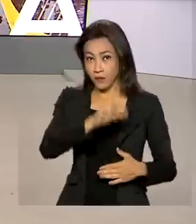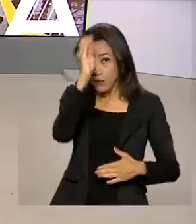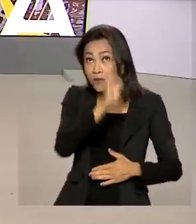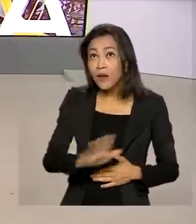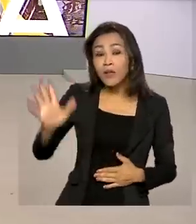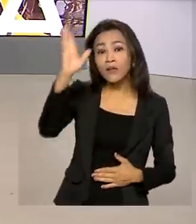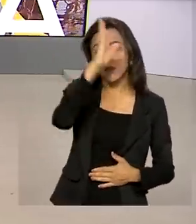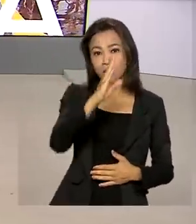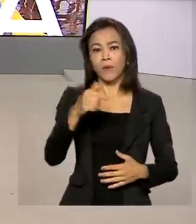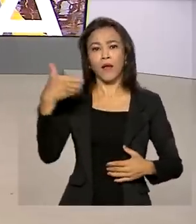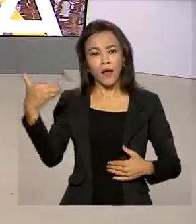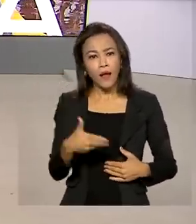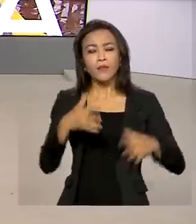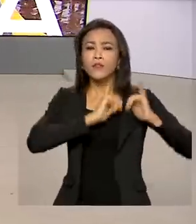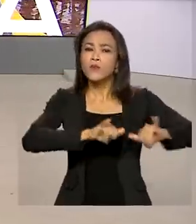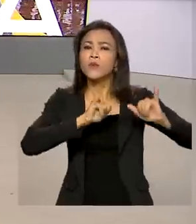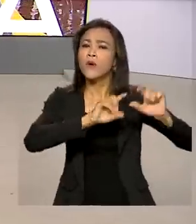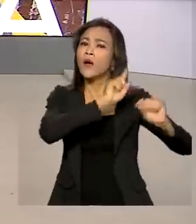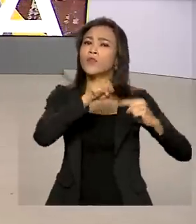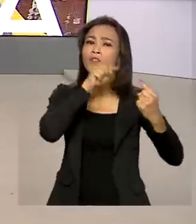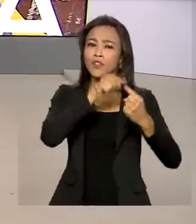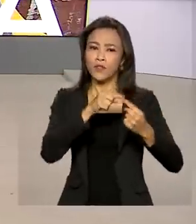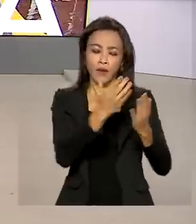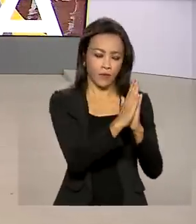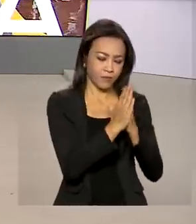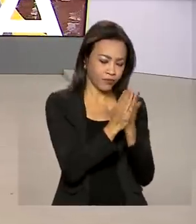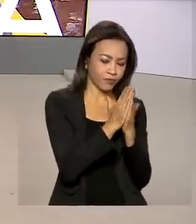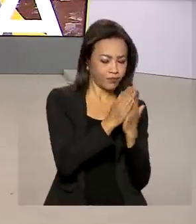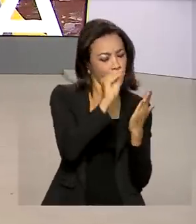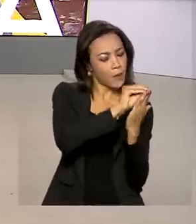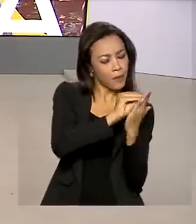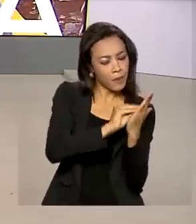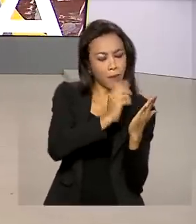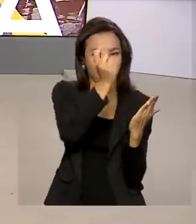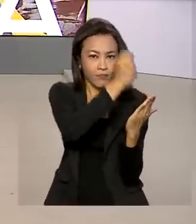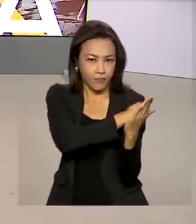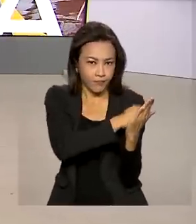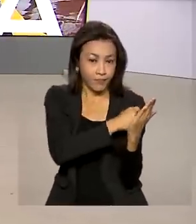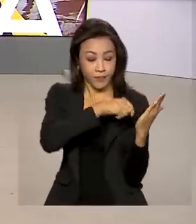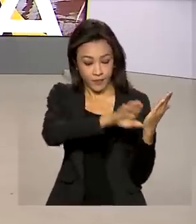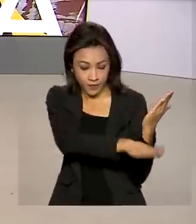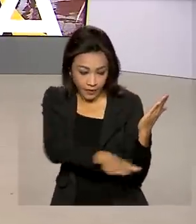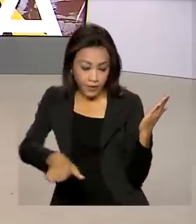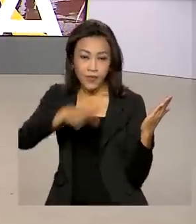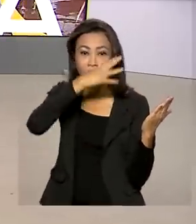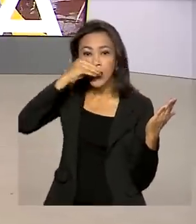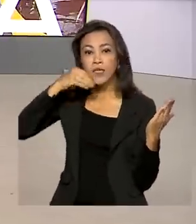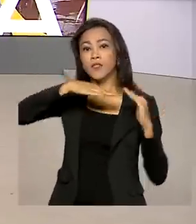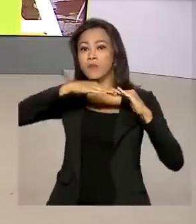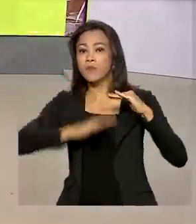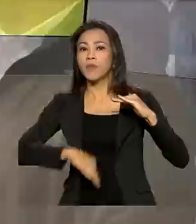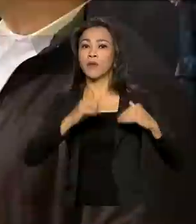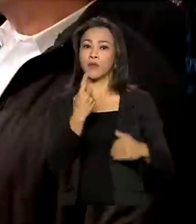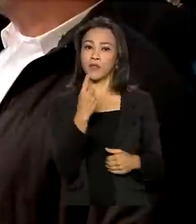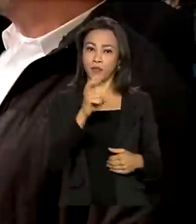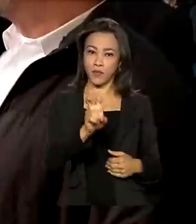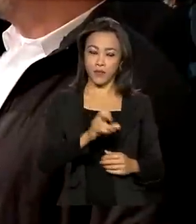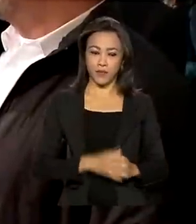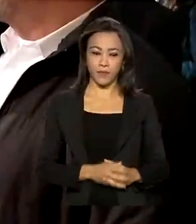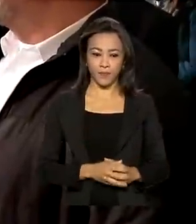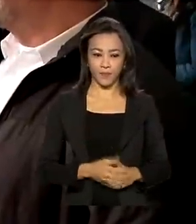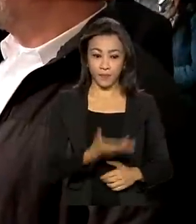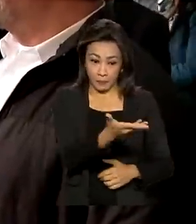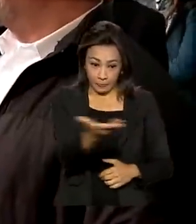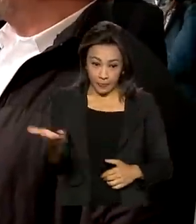A campanha também é para atualizar as cadernetas de saúde de crianças e adolescentes menores de 15 anos. O